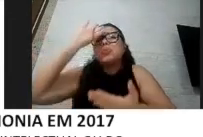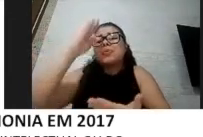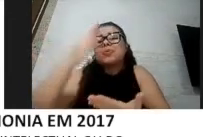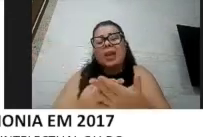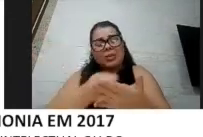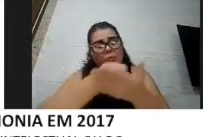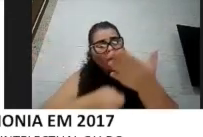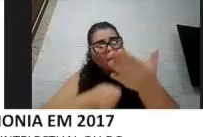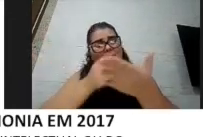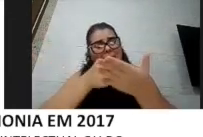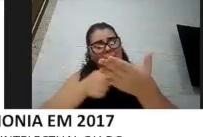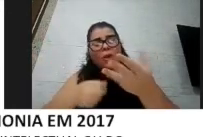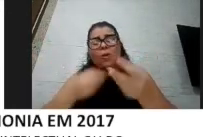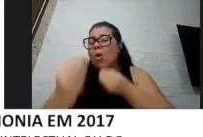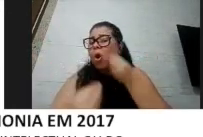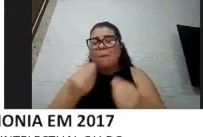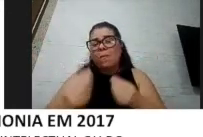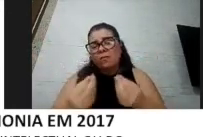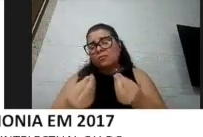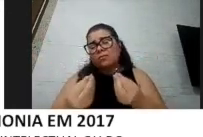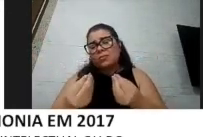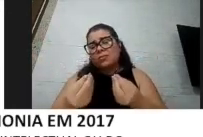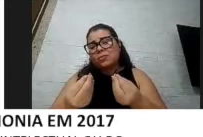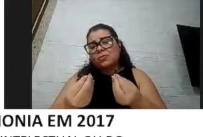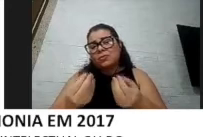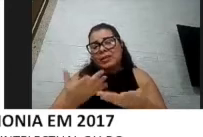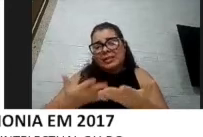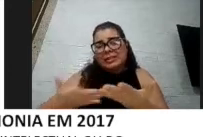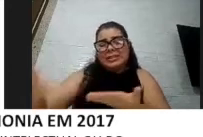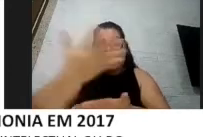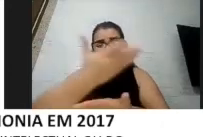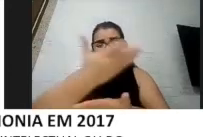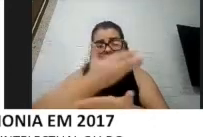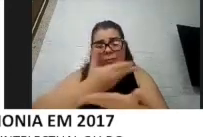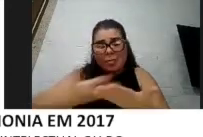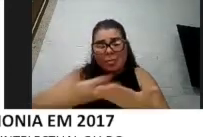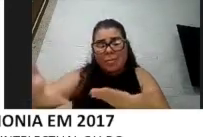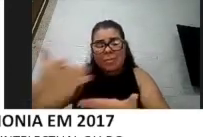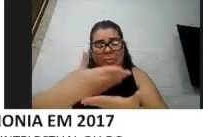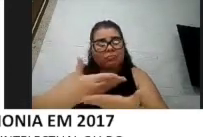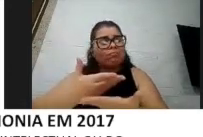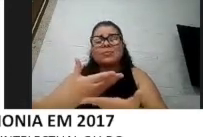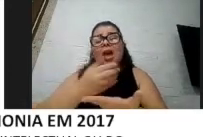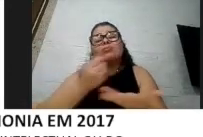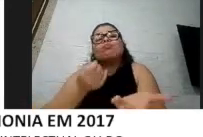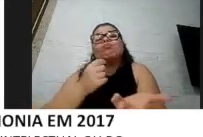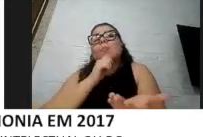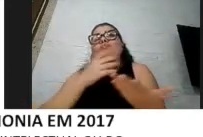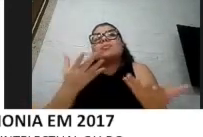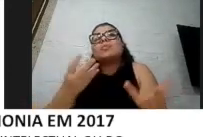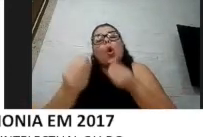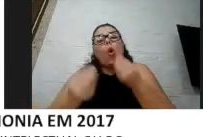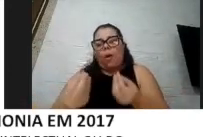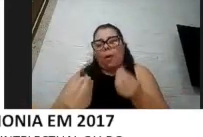que eu vou poder apresentar esses dados para as pessoas em geral, seja para o profissional de saúde, seja para os familiares que